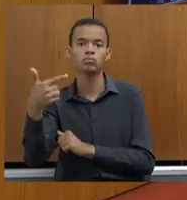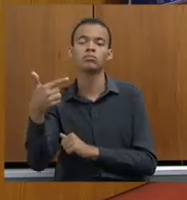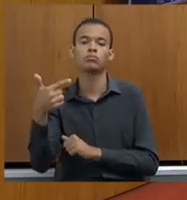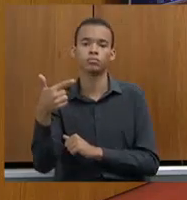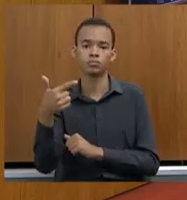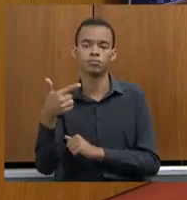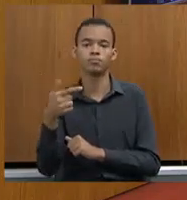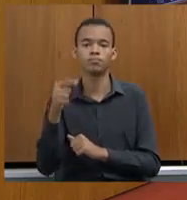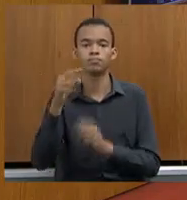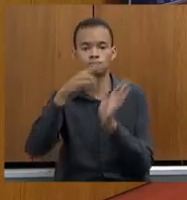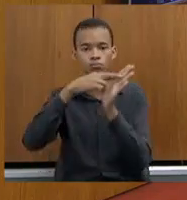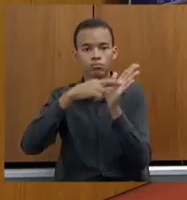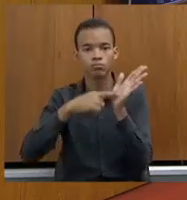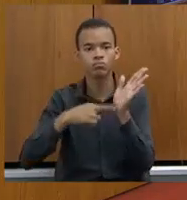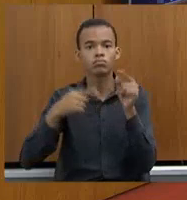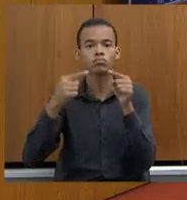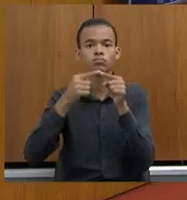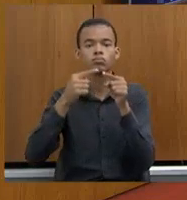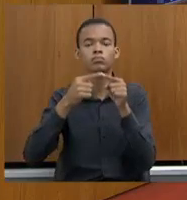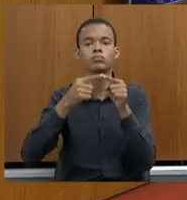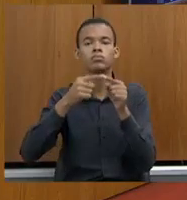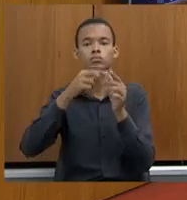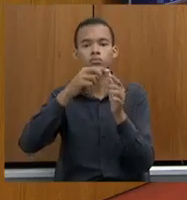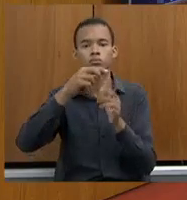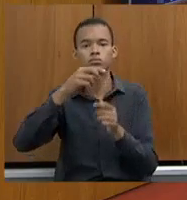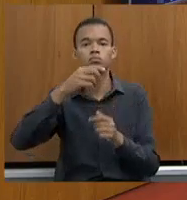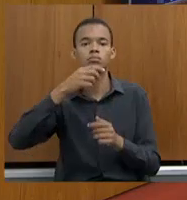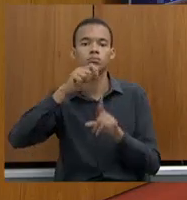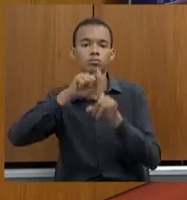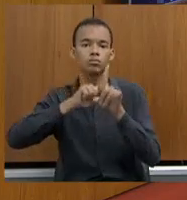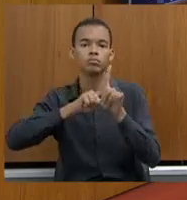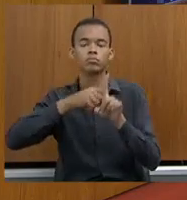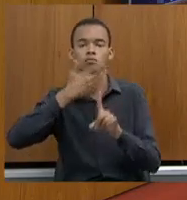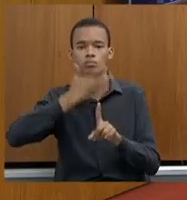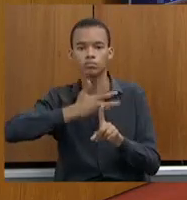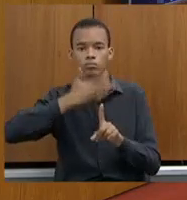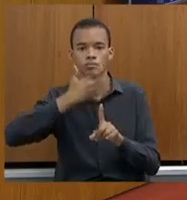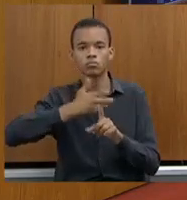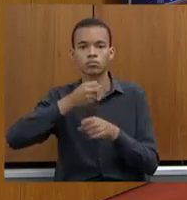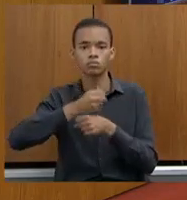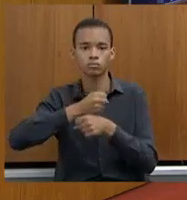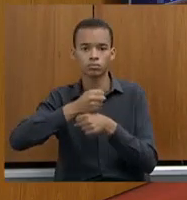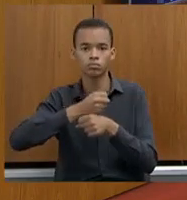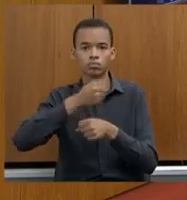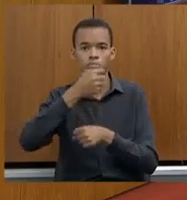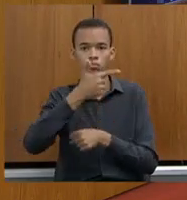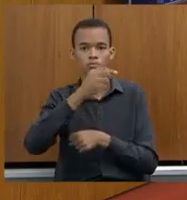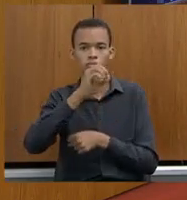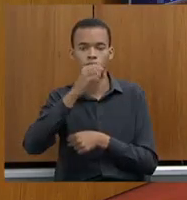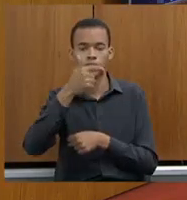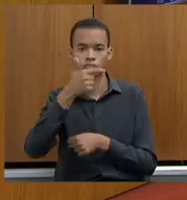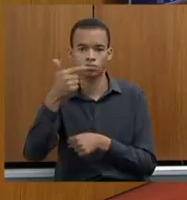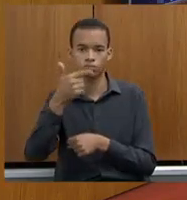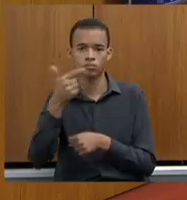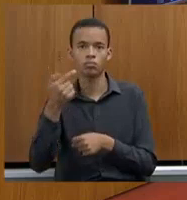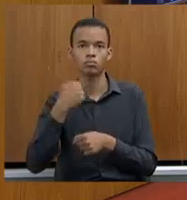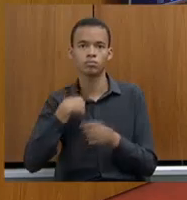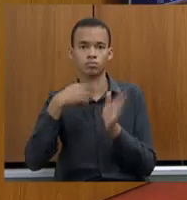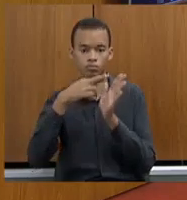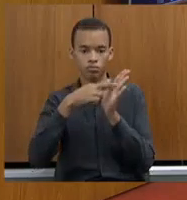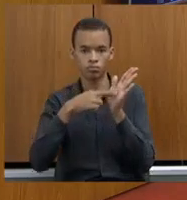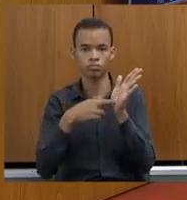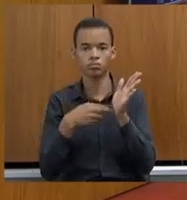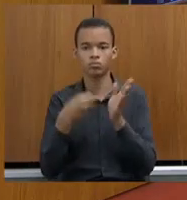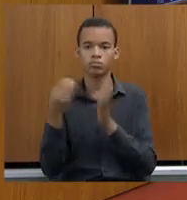por exemplo, de dezembro de 2022, já pronto, que eu deixo aqui dois exemplares com vossas excelências.